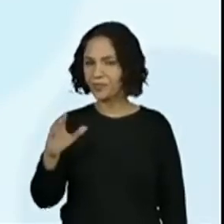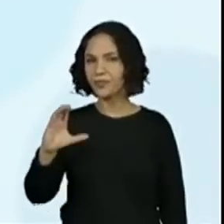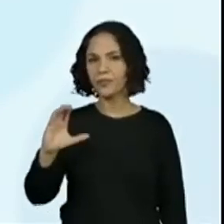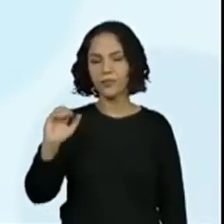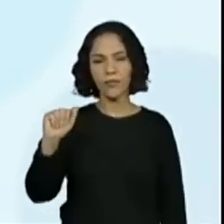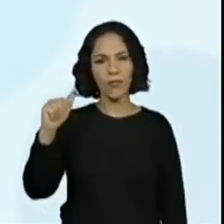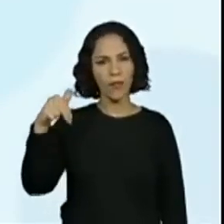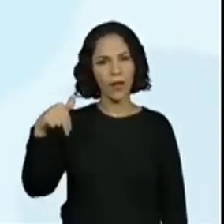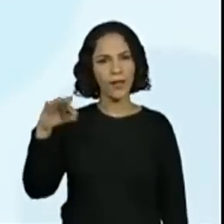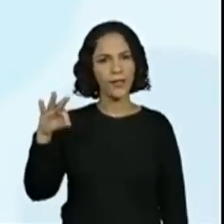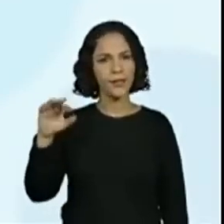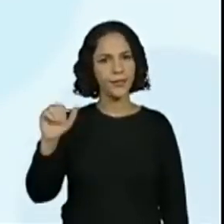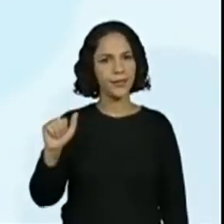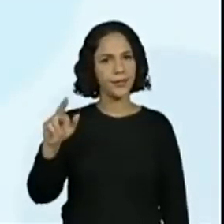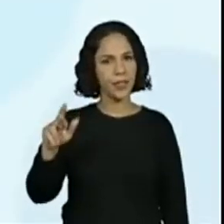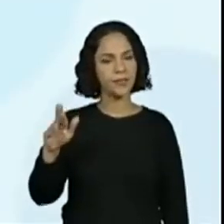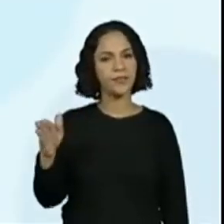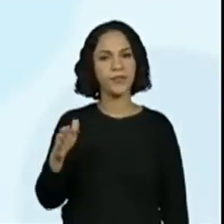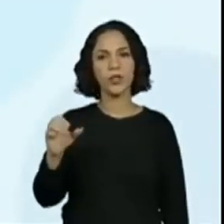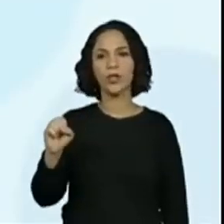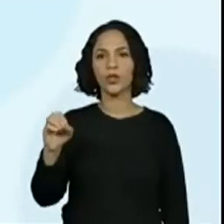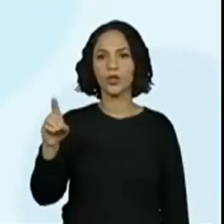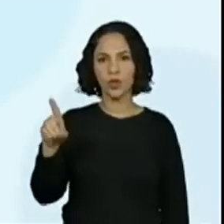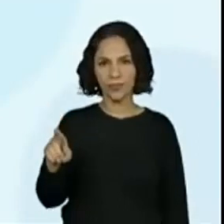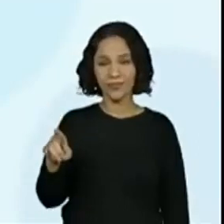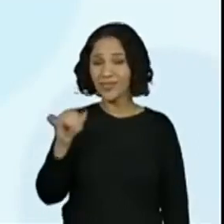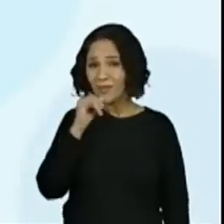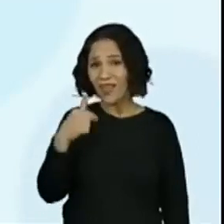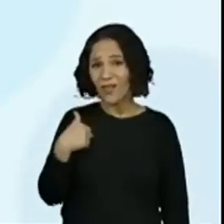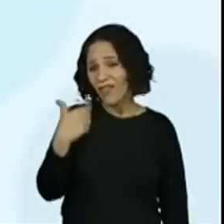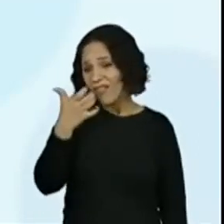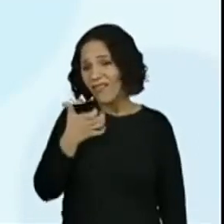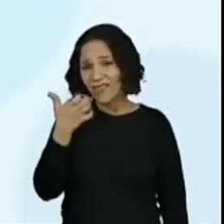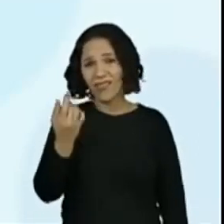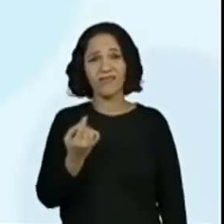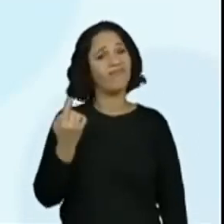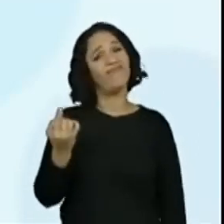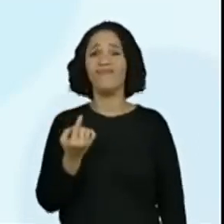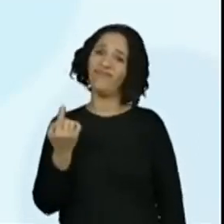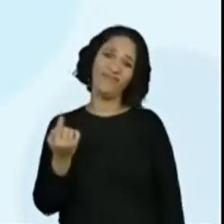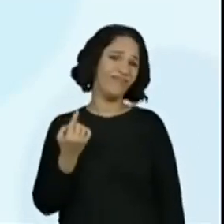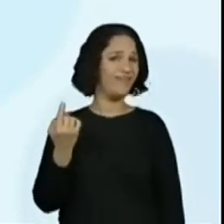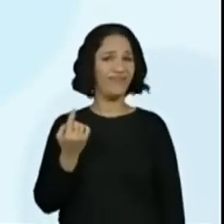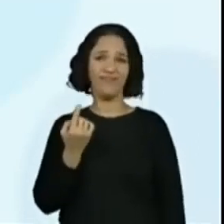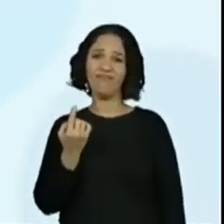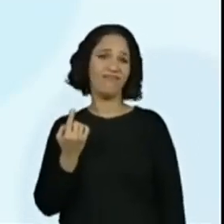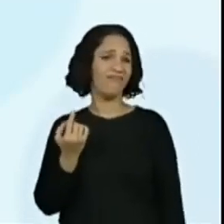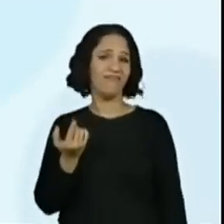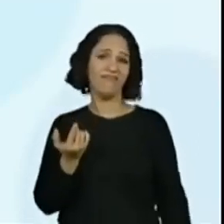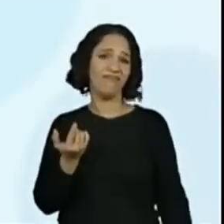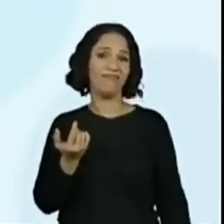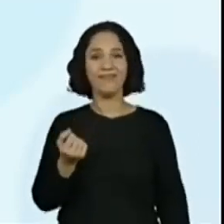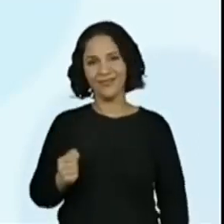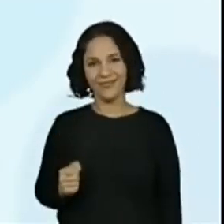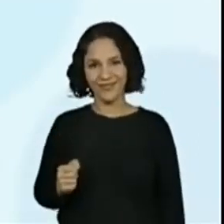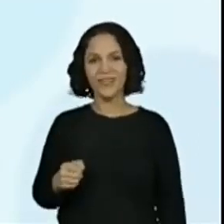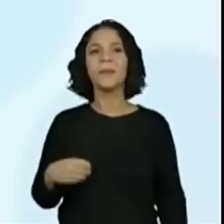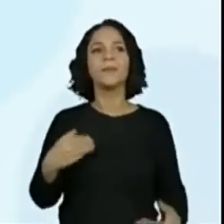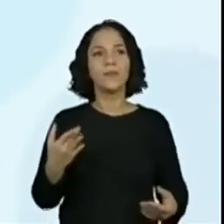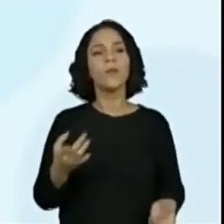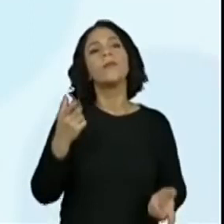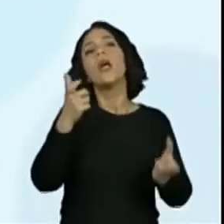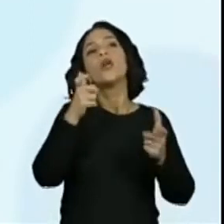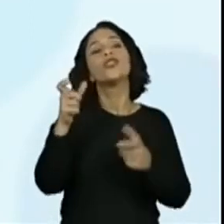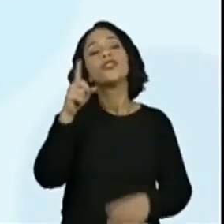consegue, crianças, só pensar numa leitura sem pensar. Quando a gente trabalha, leitura, vocês fazem a escrita, pega o caderninho aí, olha como ajuda. Eu tenho certeza